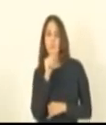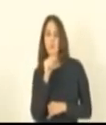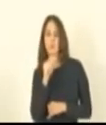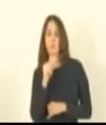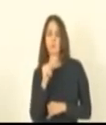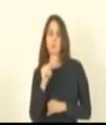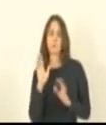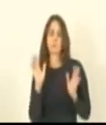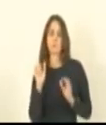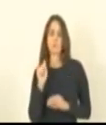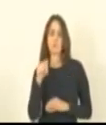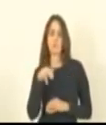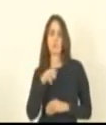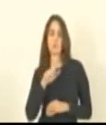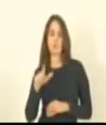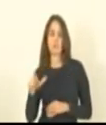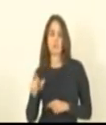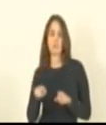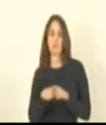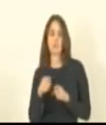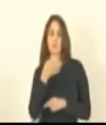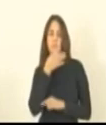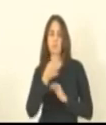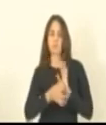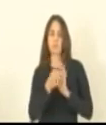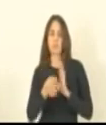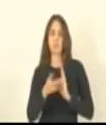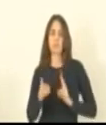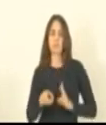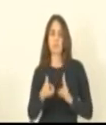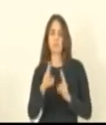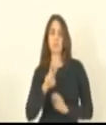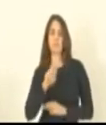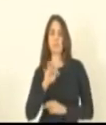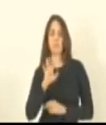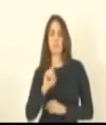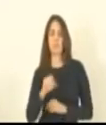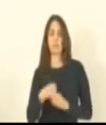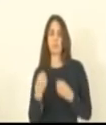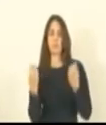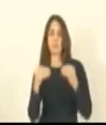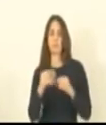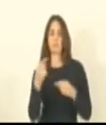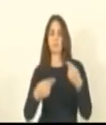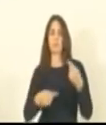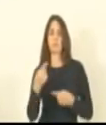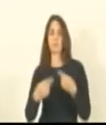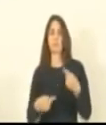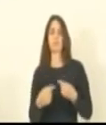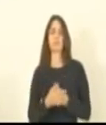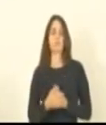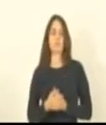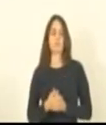anel não sei mas o parecer é pela manutenção do veto coloca o projeto em discussão